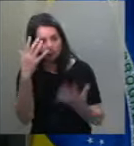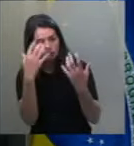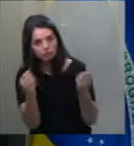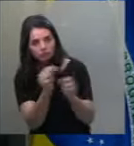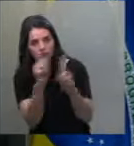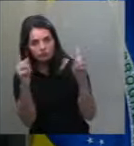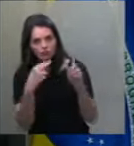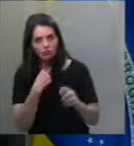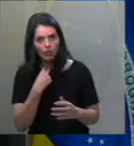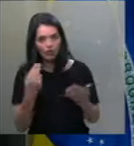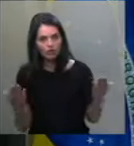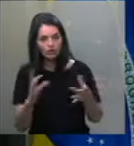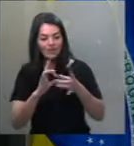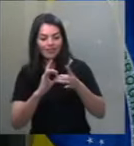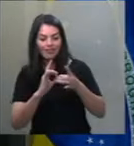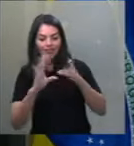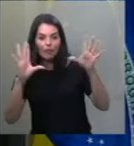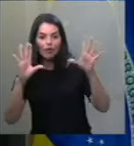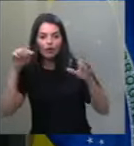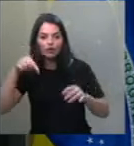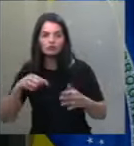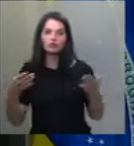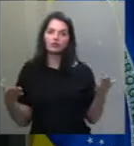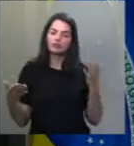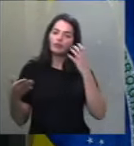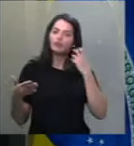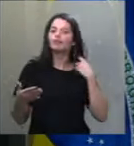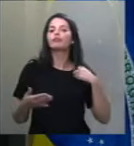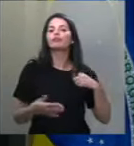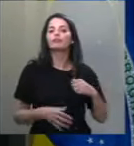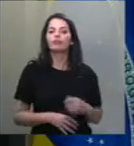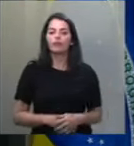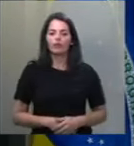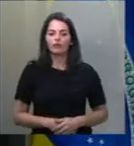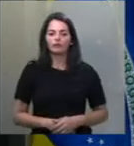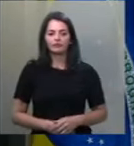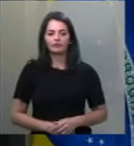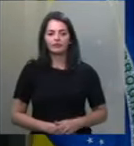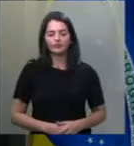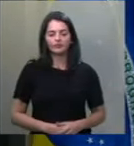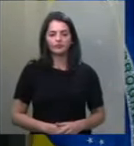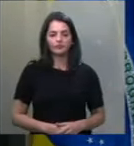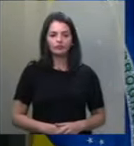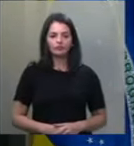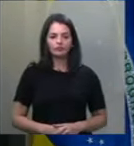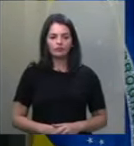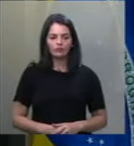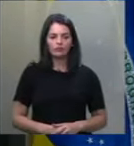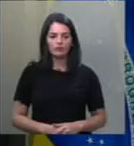em uma democracia. Encaminhando para o fim, estamos